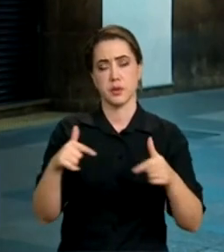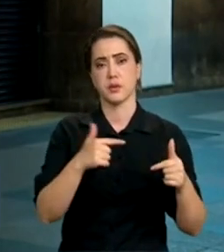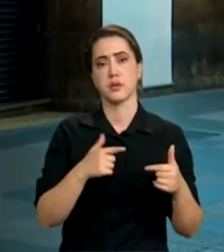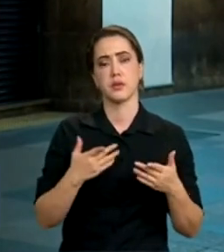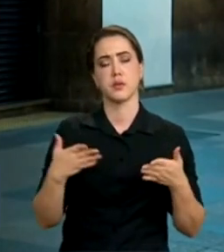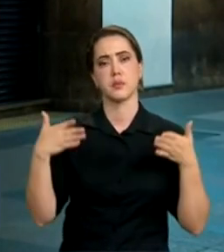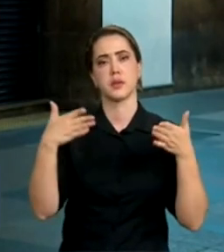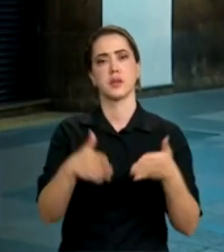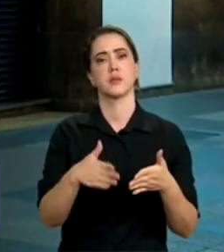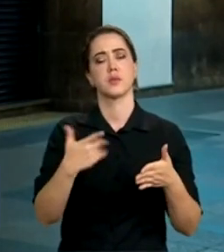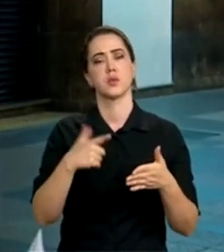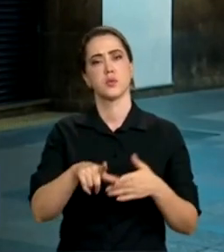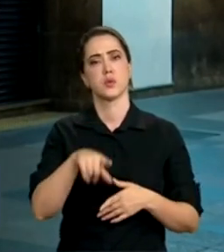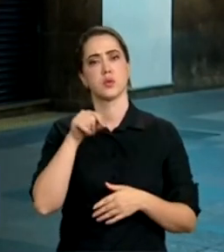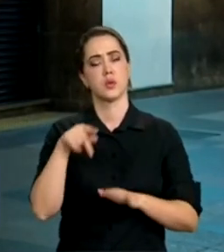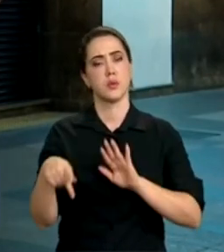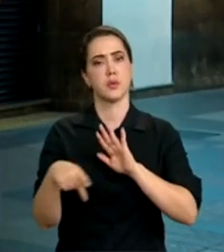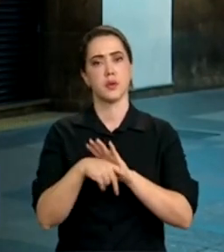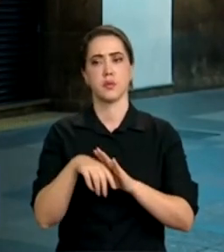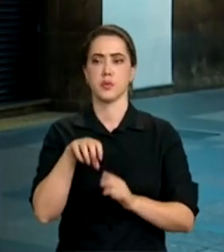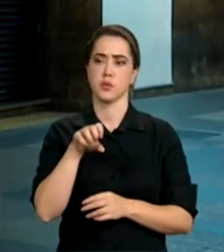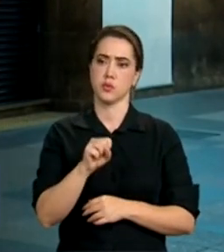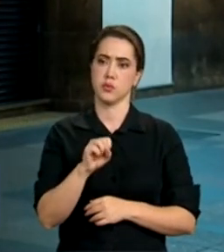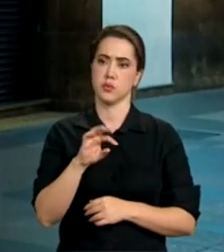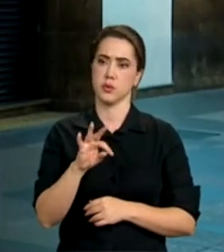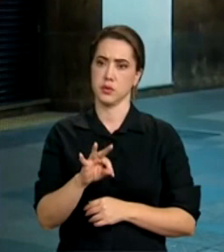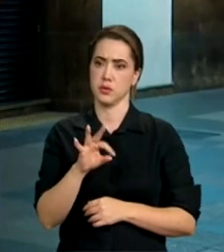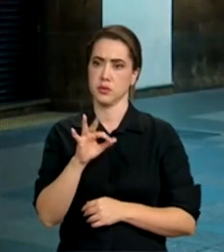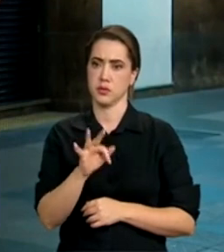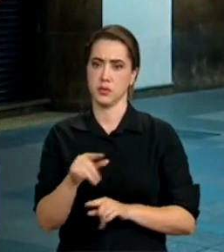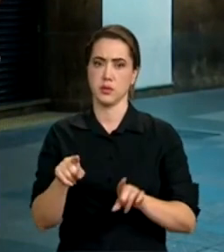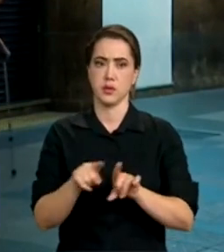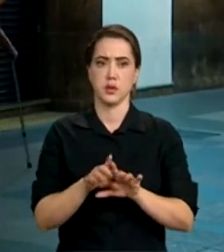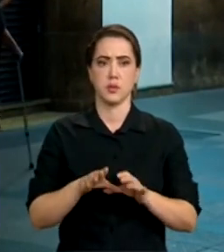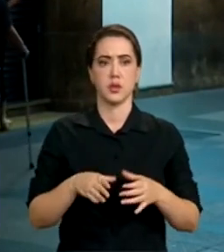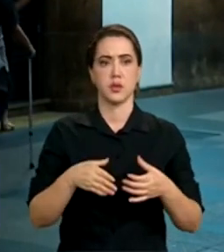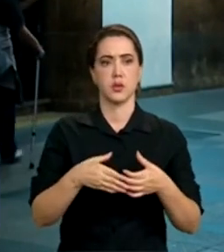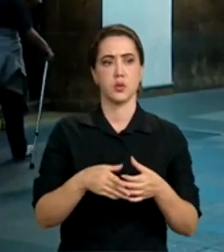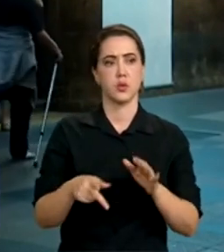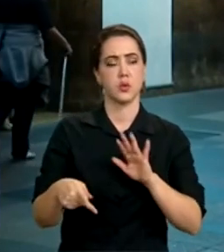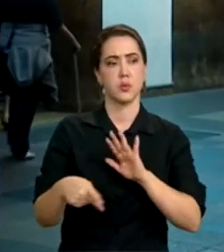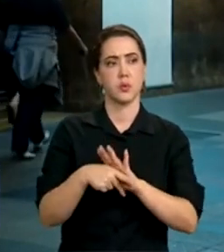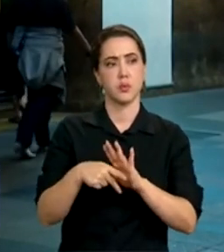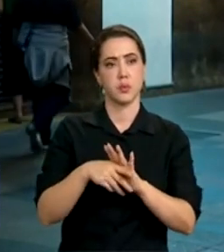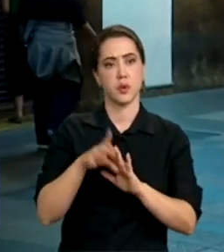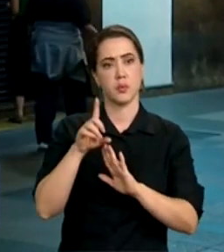faz parte de uma decisão do Supremo Tribunal Federal e da Corte Interamericana de Direitos Humanos.